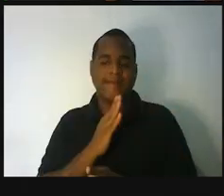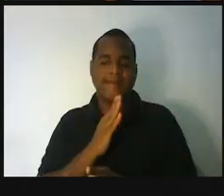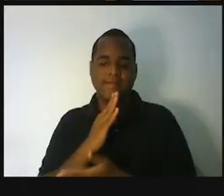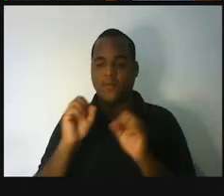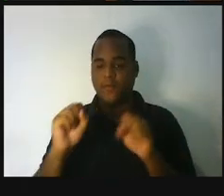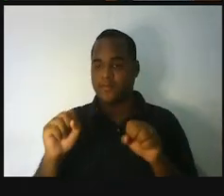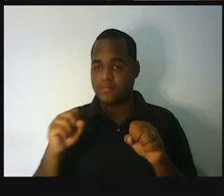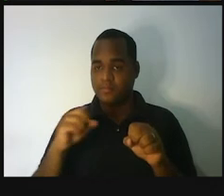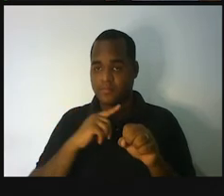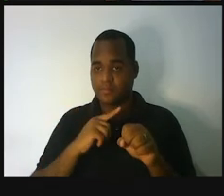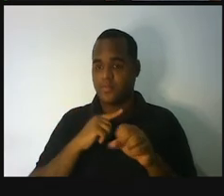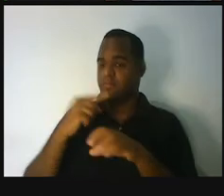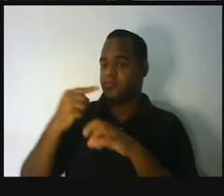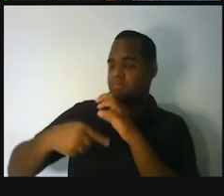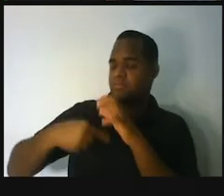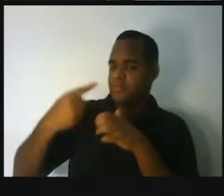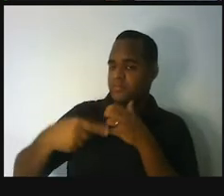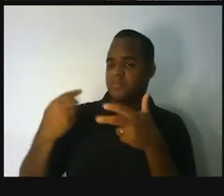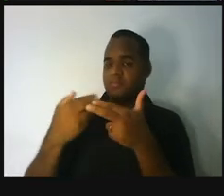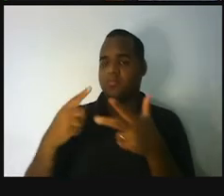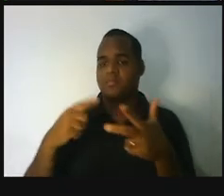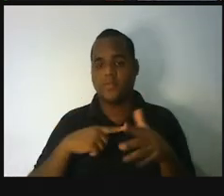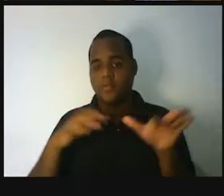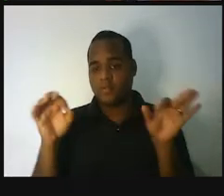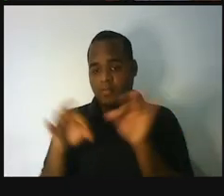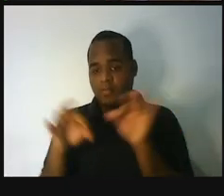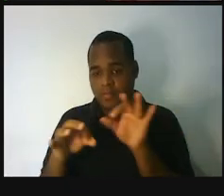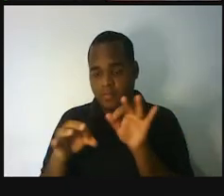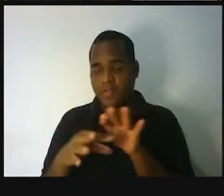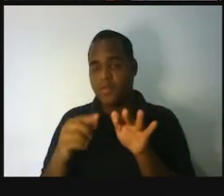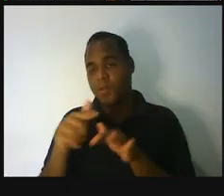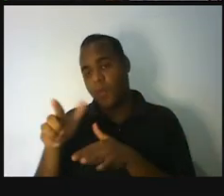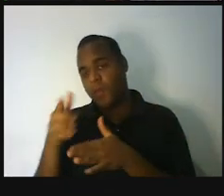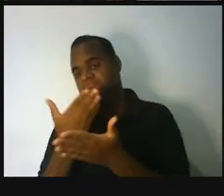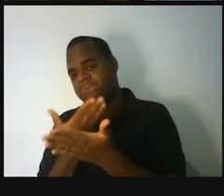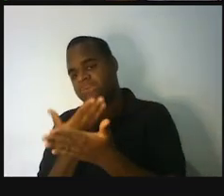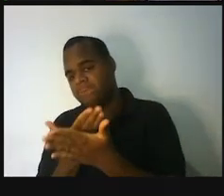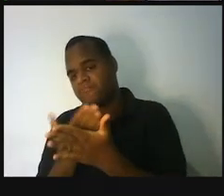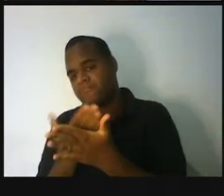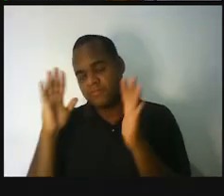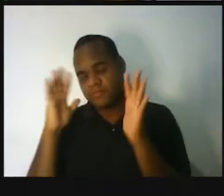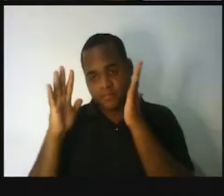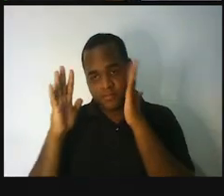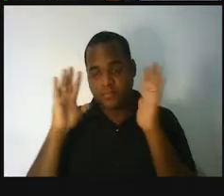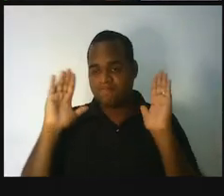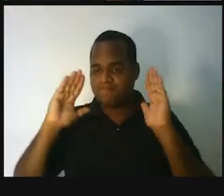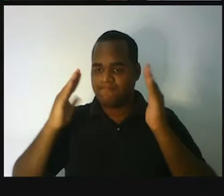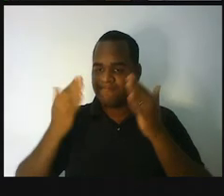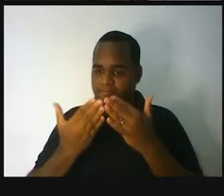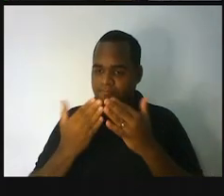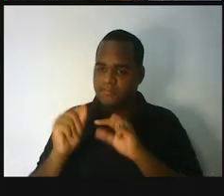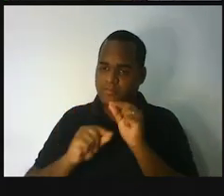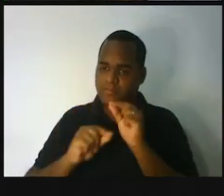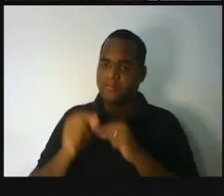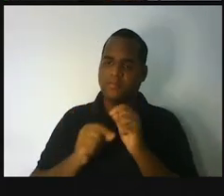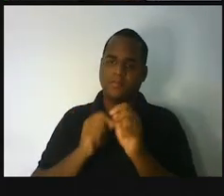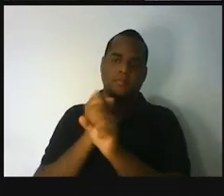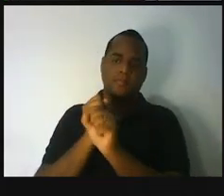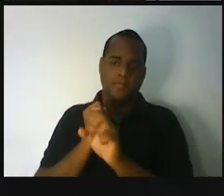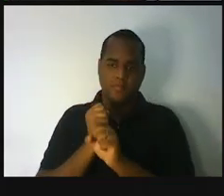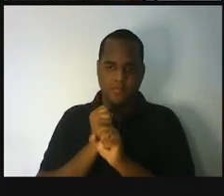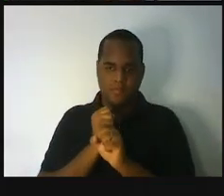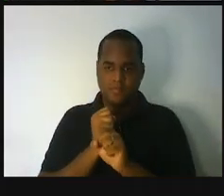Quanto falta para completar? Isso dá a ideia de fazer por conta que operação matemática?